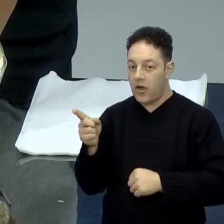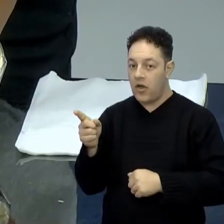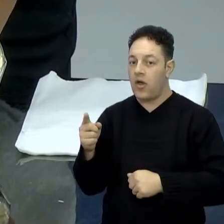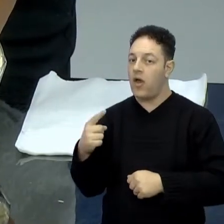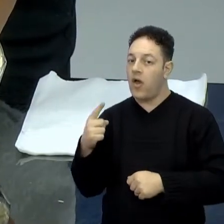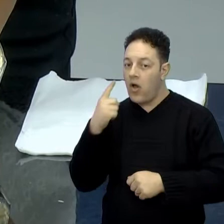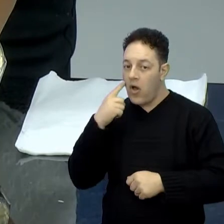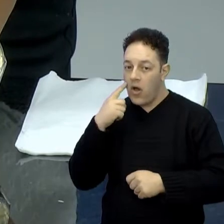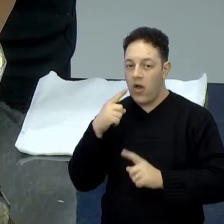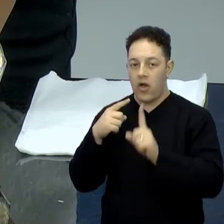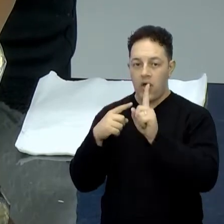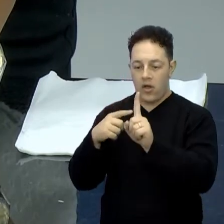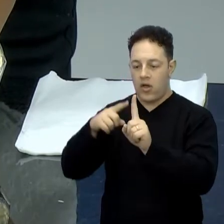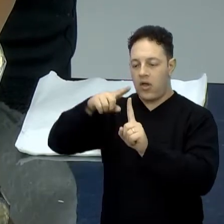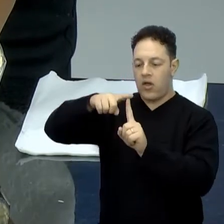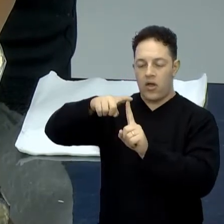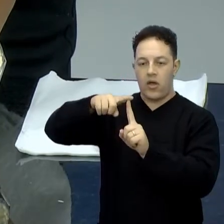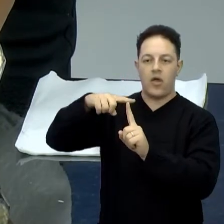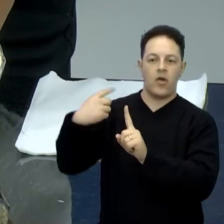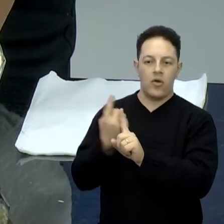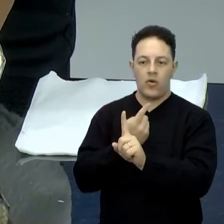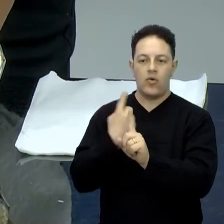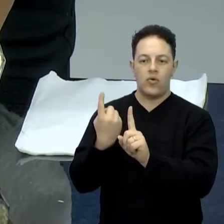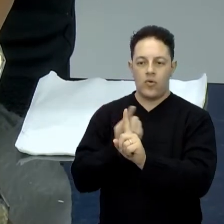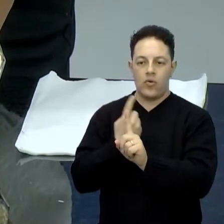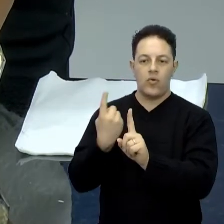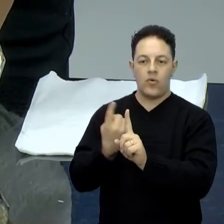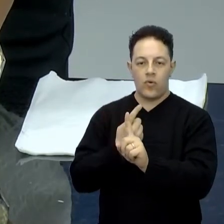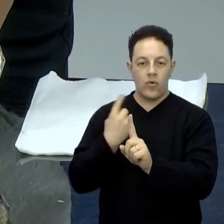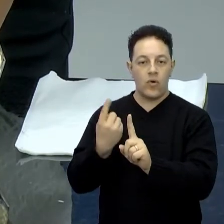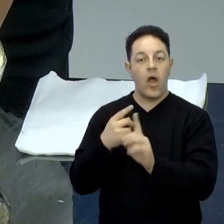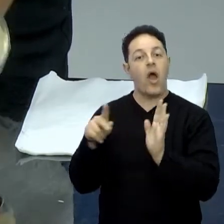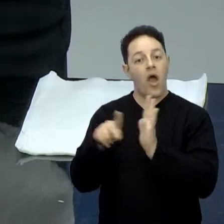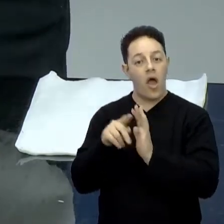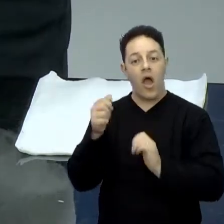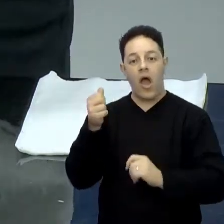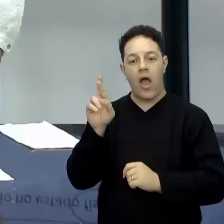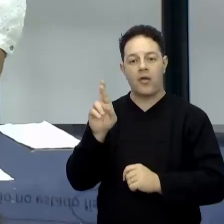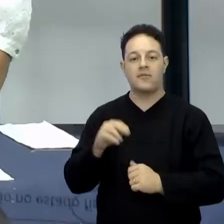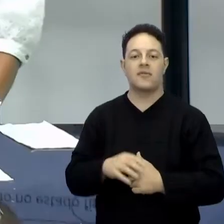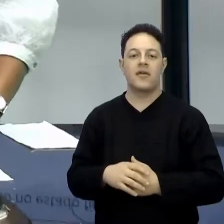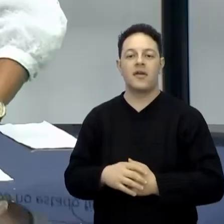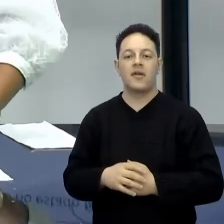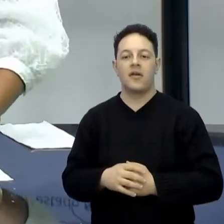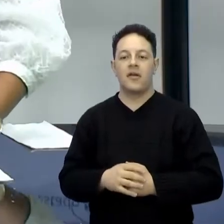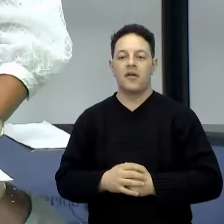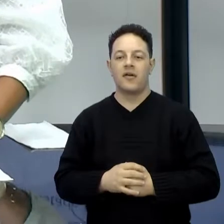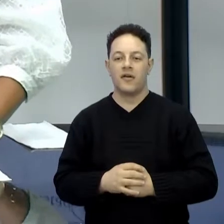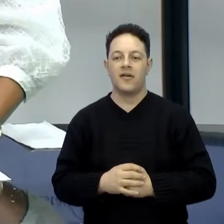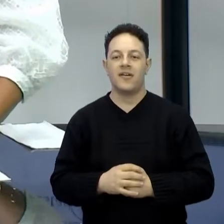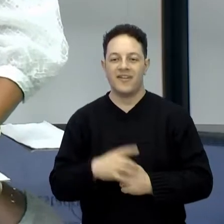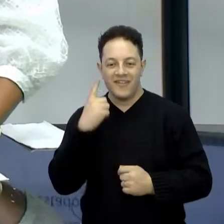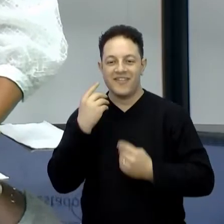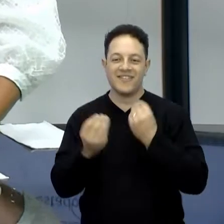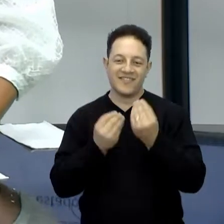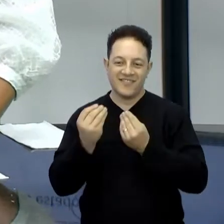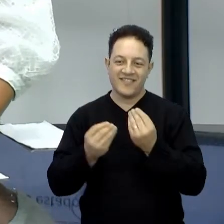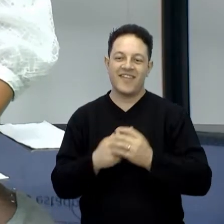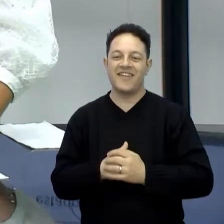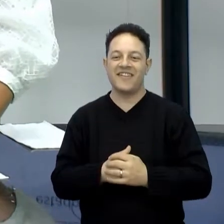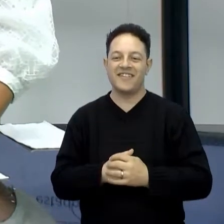pêndulo aqui, esse espiral girar, é a partícula de ar. Opa, derrubei aqui. Ainda bem que eu coloquei